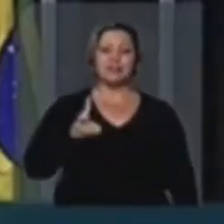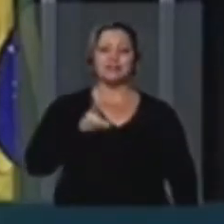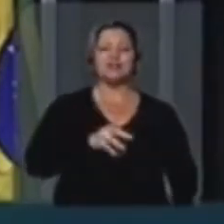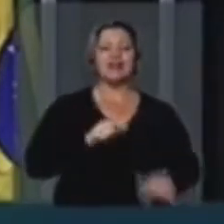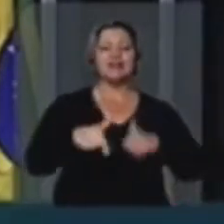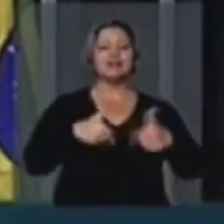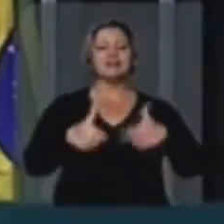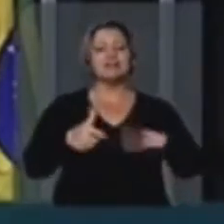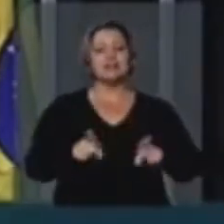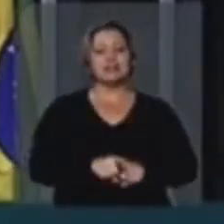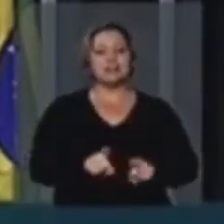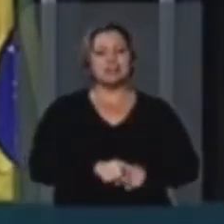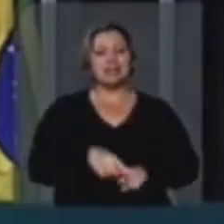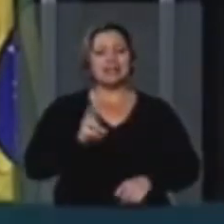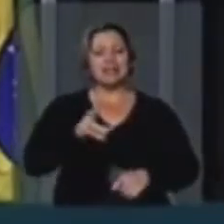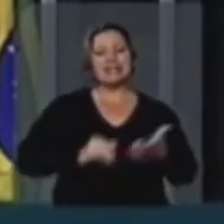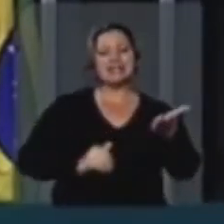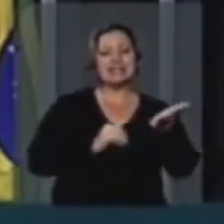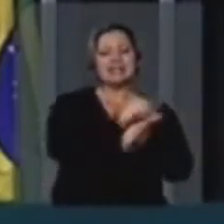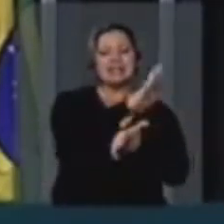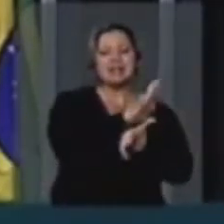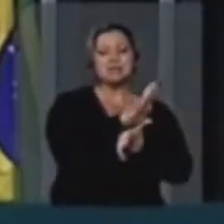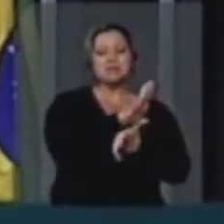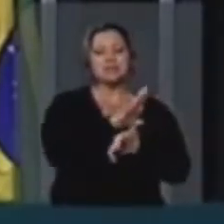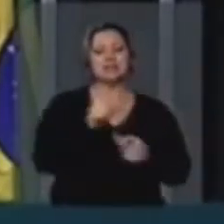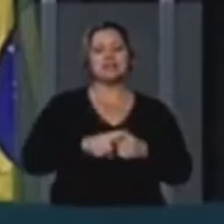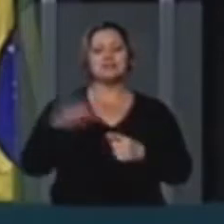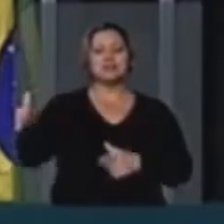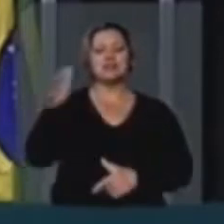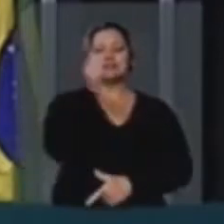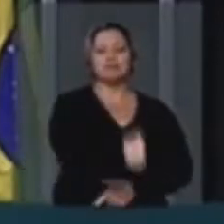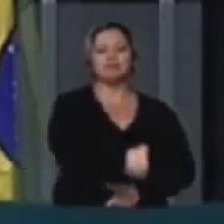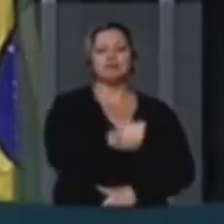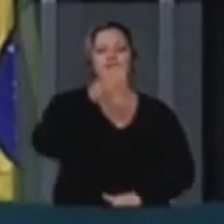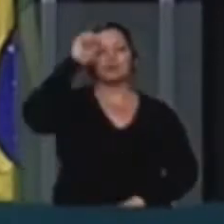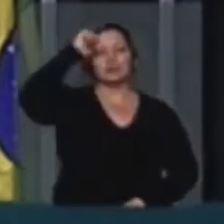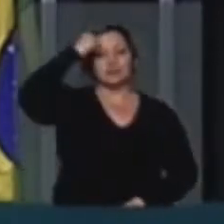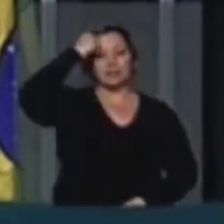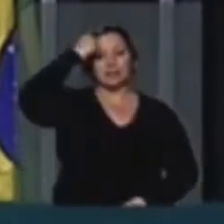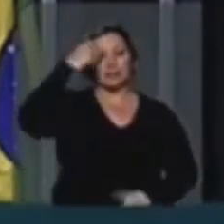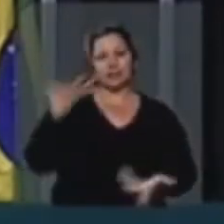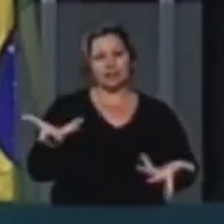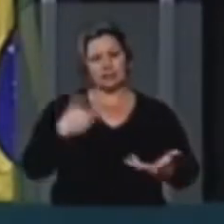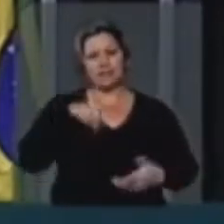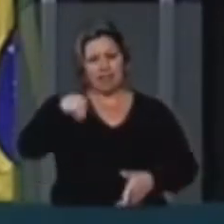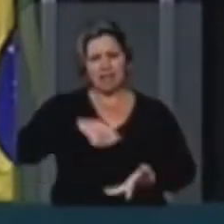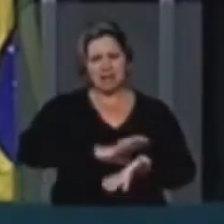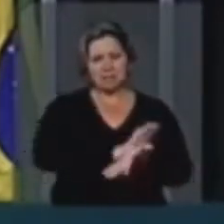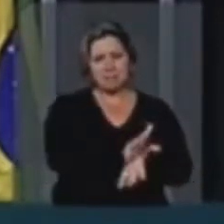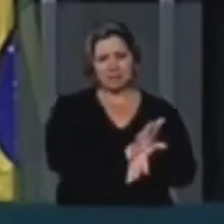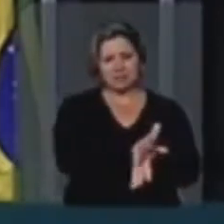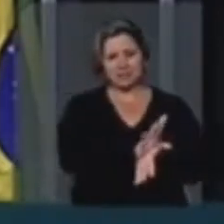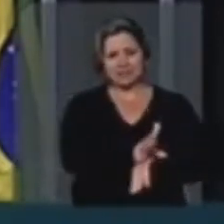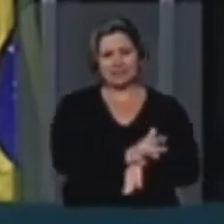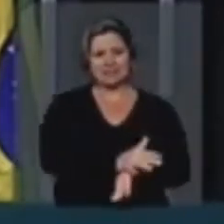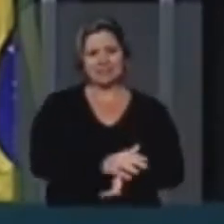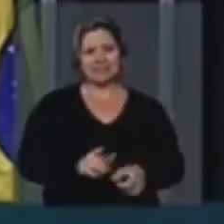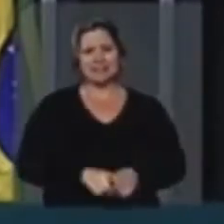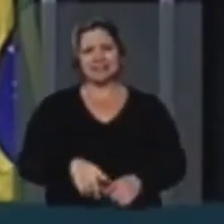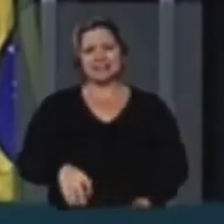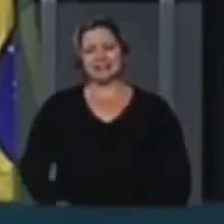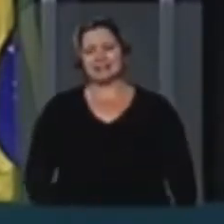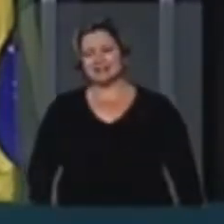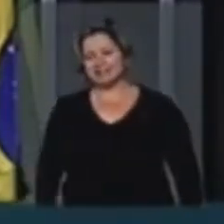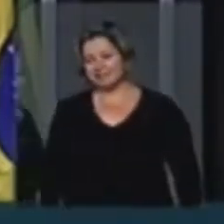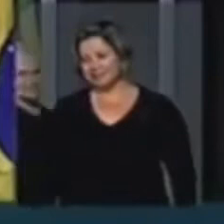encarar ele sendo demitido Porque eu tenho que botar um negro no lugar dele Isso é racismo Deputados do